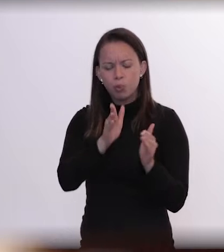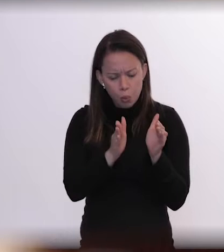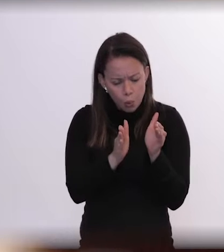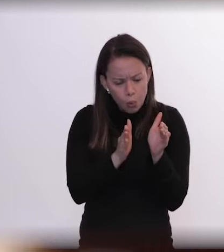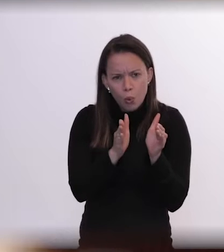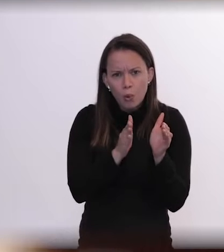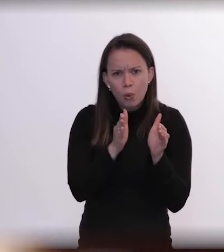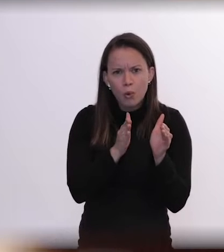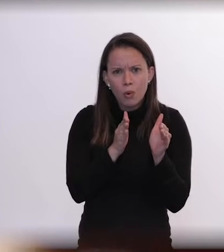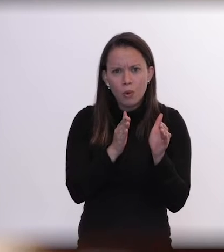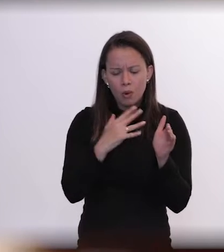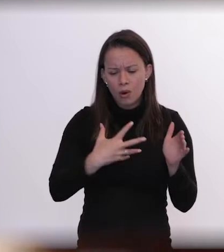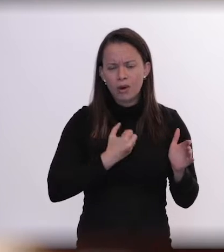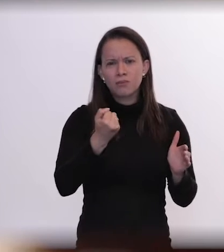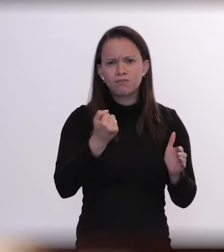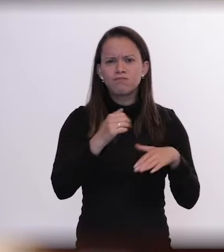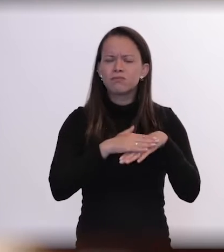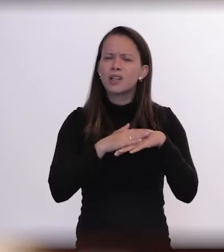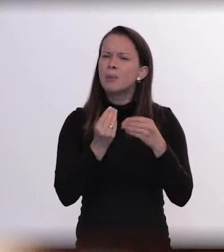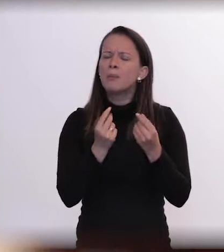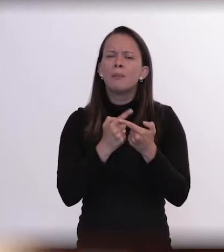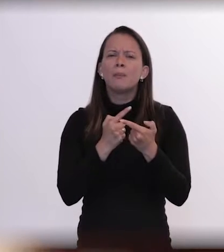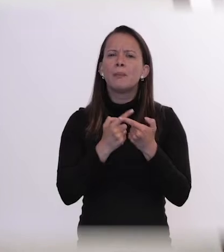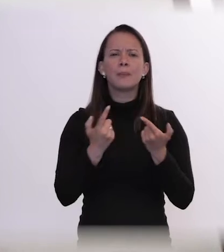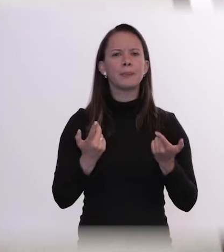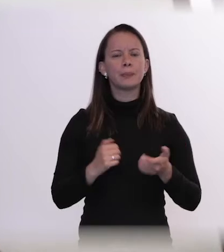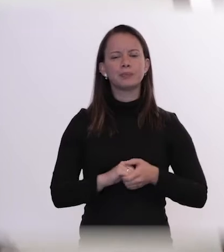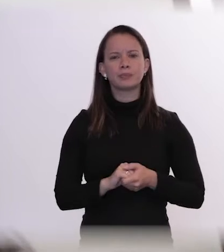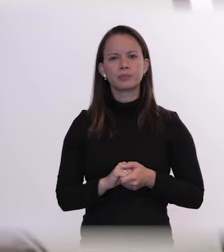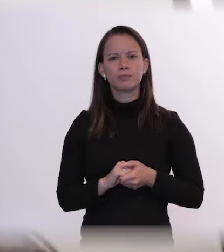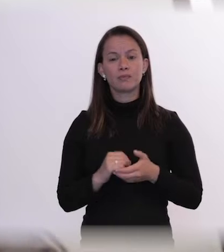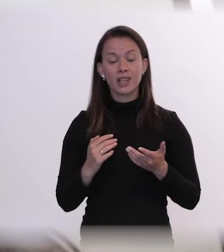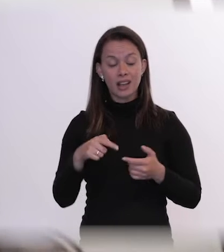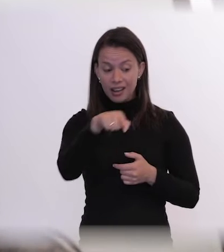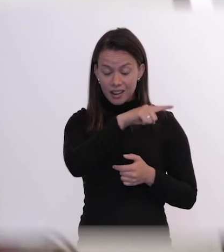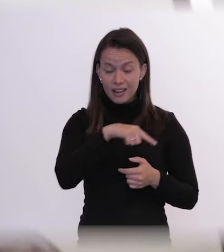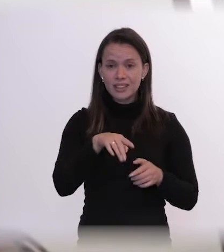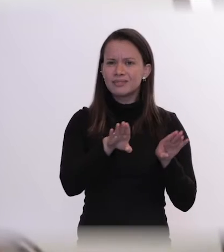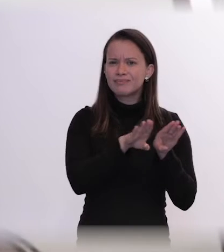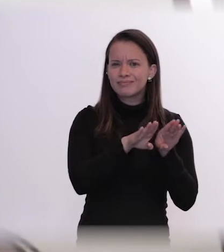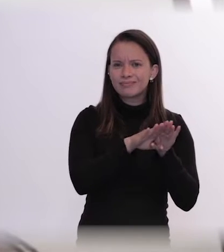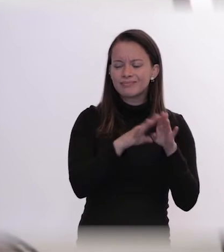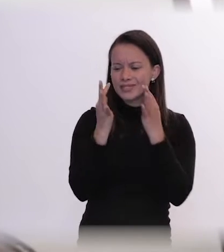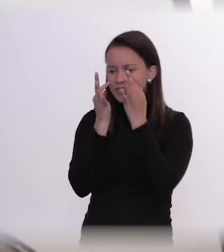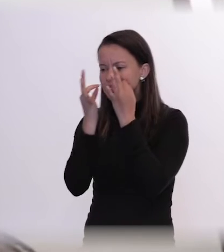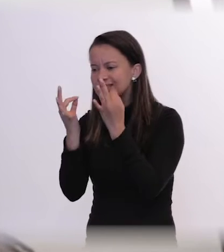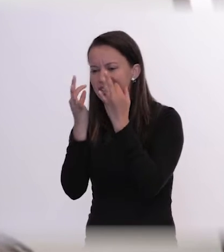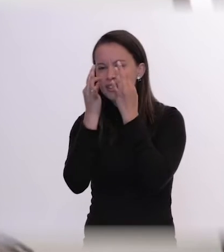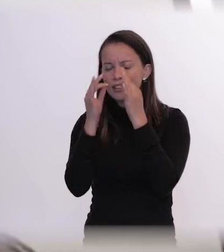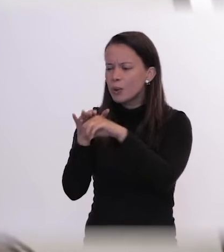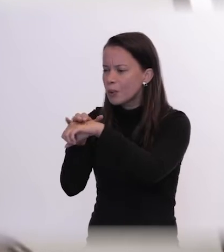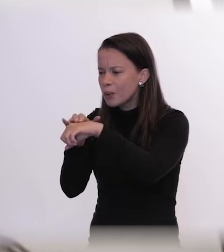tempo, buscam isso. E quase todos eles são acolhedores de confidência de outros jovens que